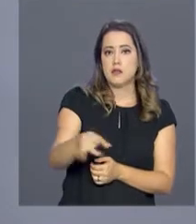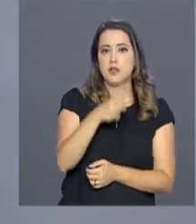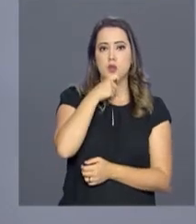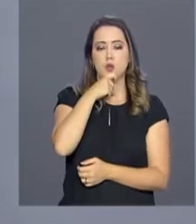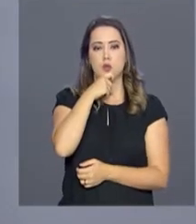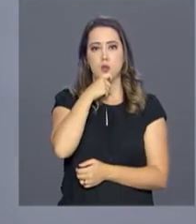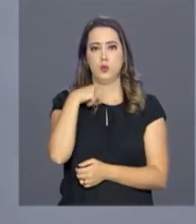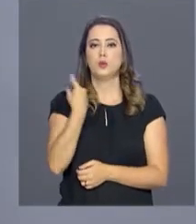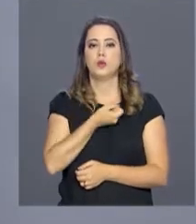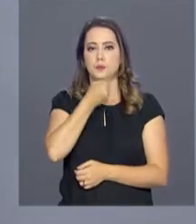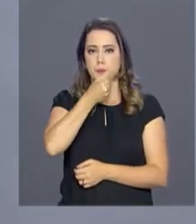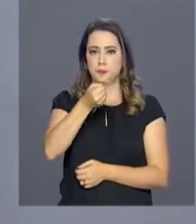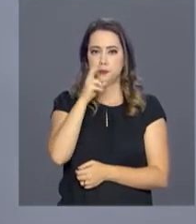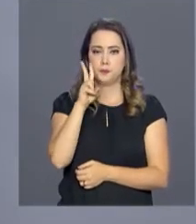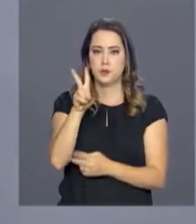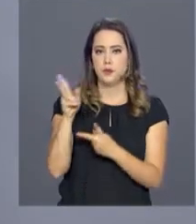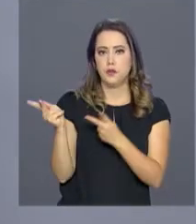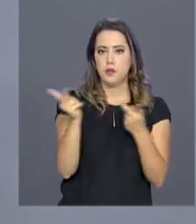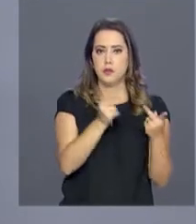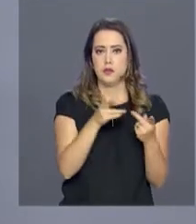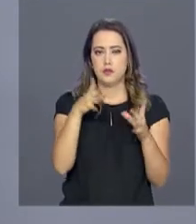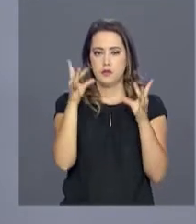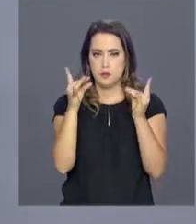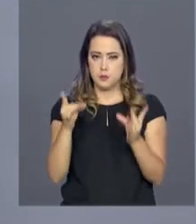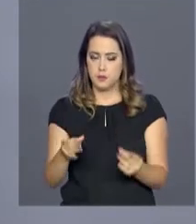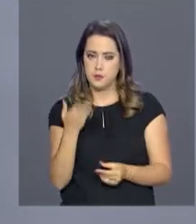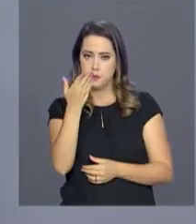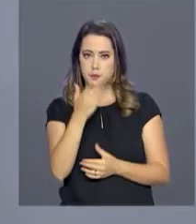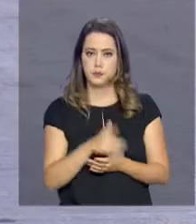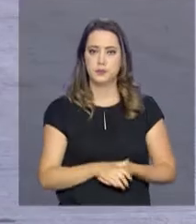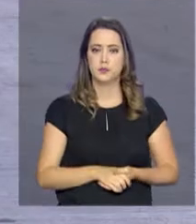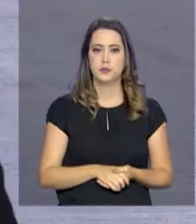Unidos, Paola de Hort, acompanhou a visita e nos traz os detalhes.